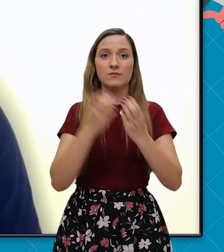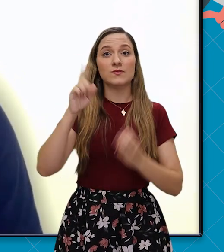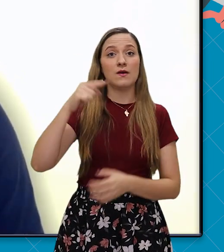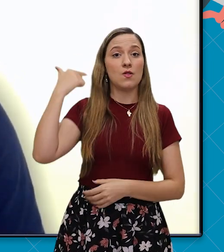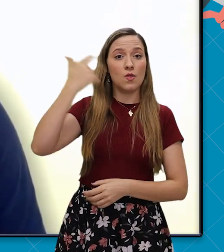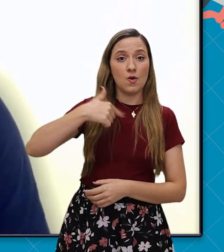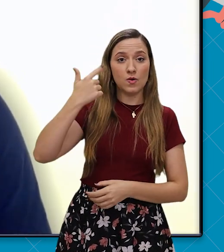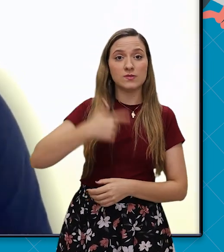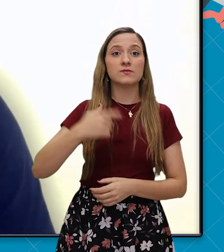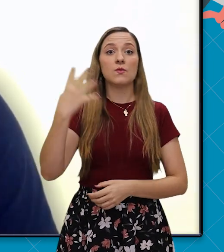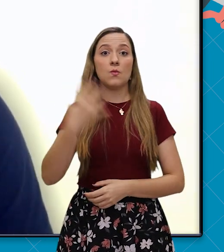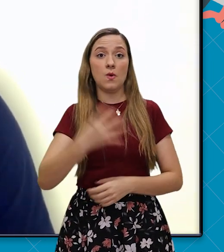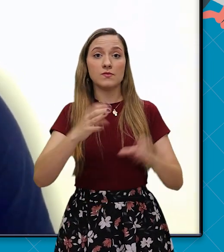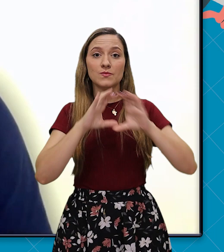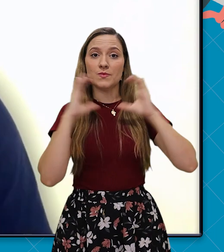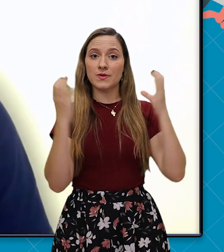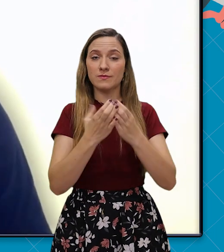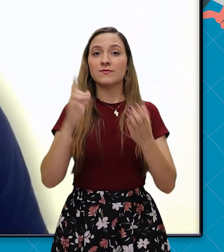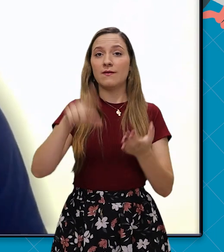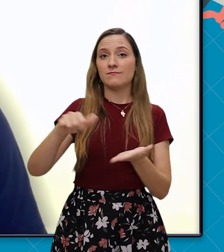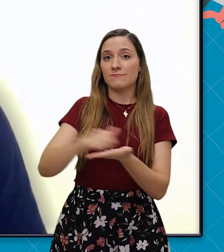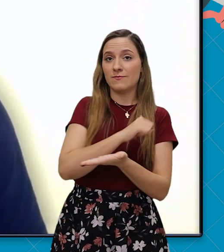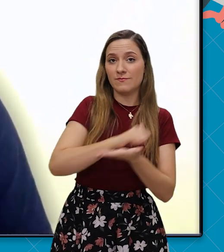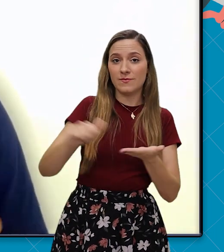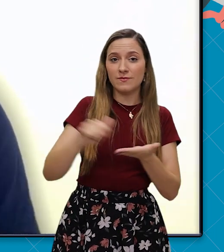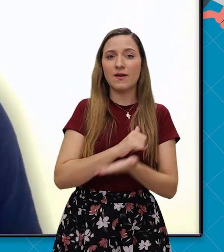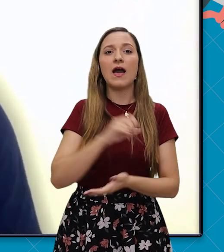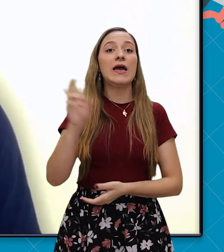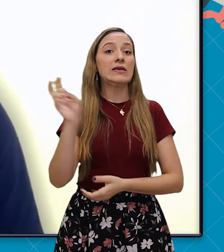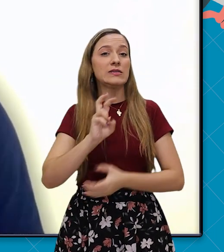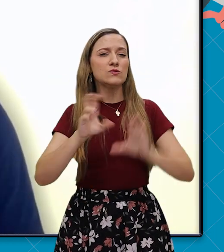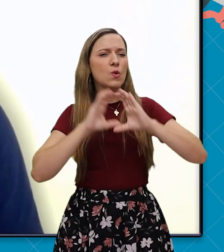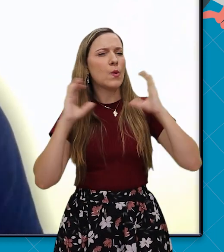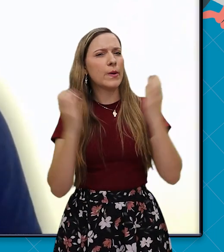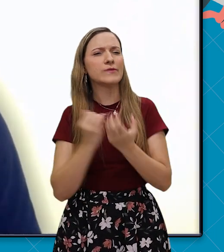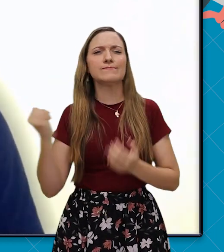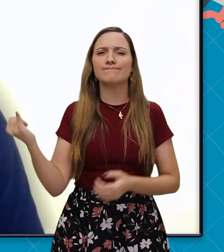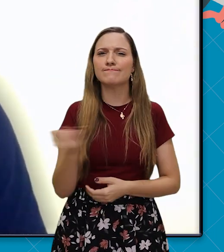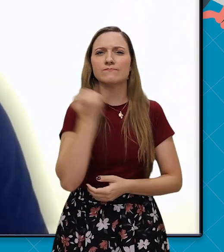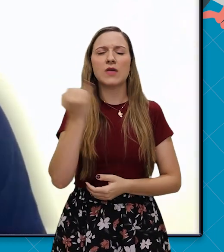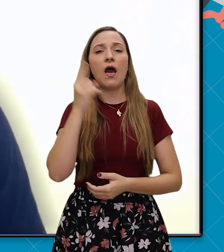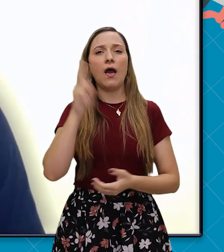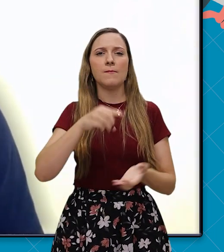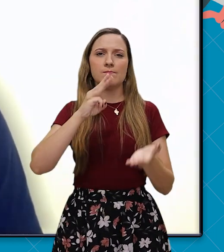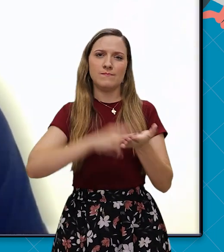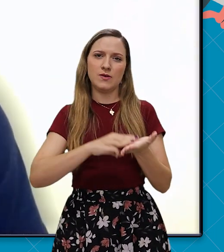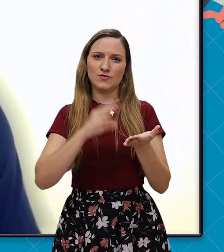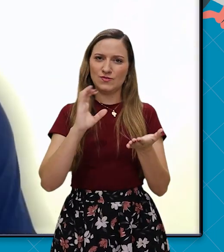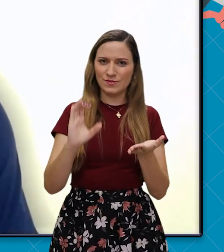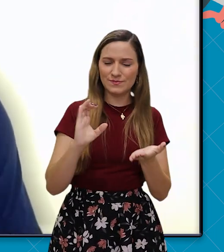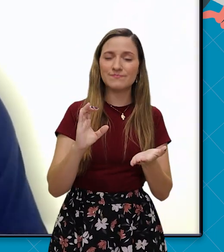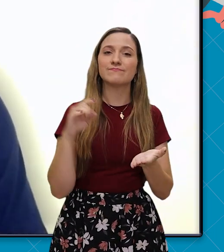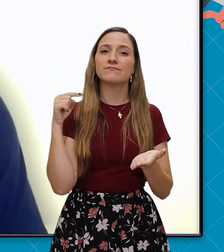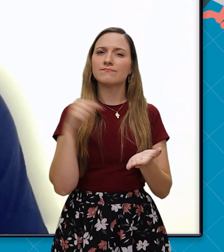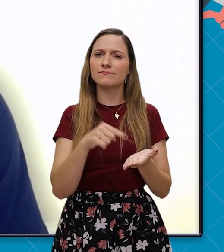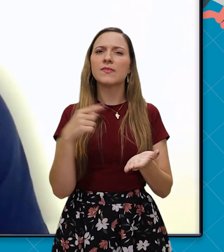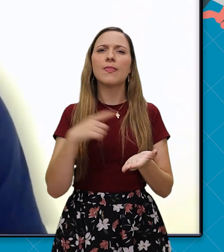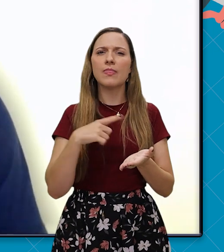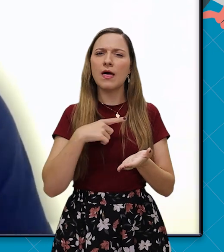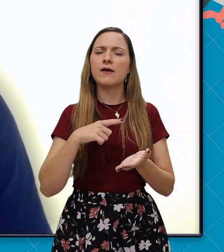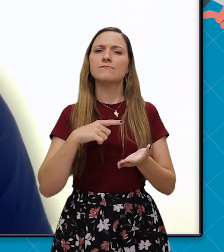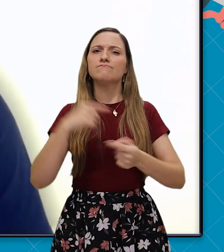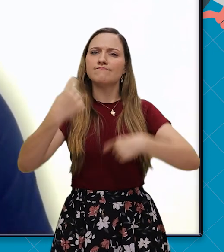Já o quarto congresso aconteceu em Nova Iorque. E o quinto congresso foi fundamental e ele aconteceu em Manchester